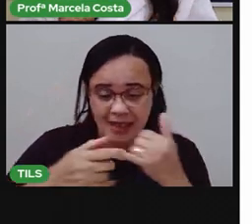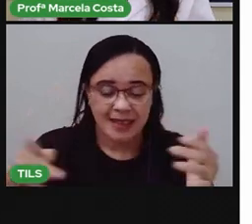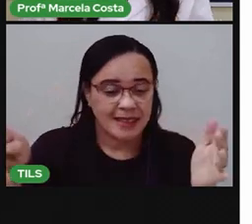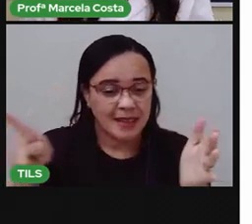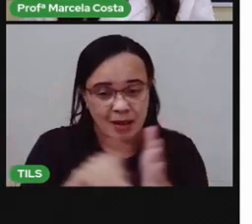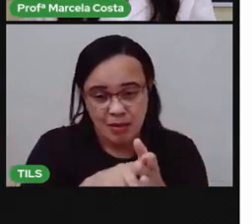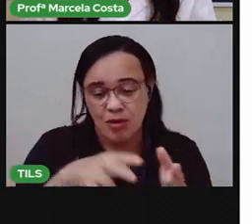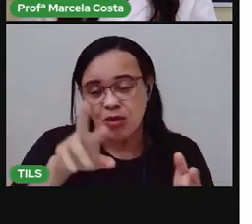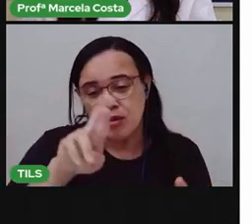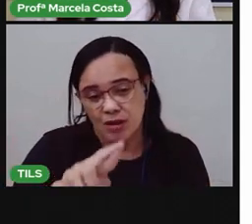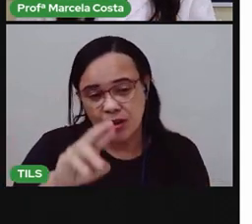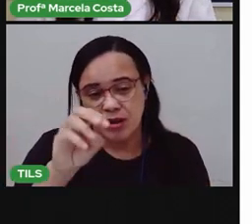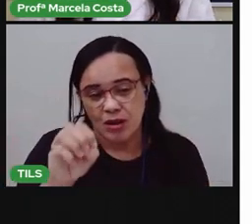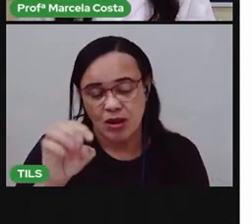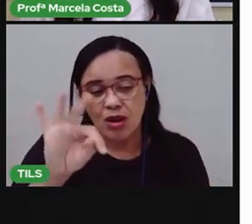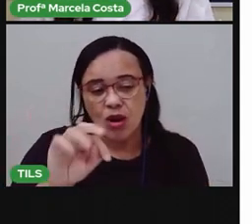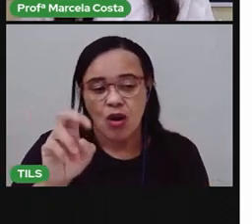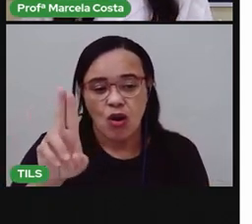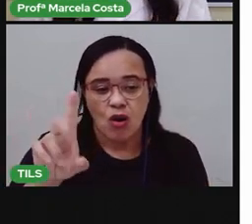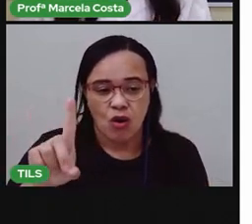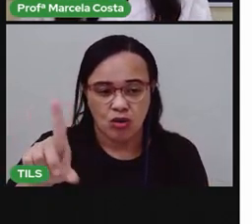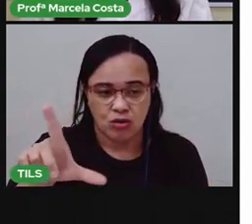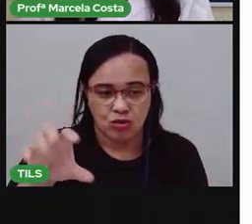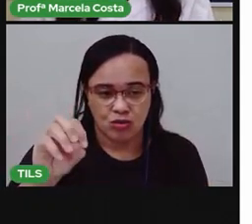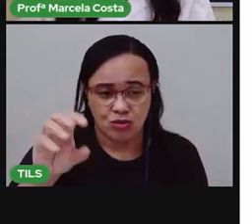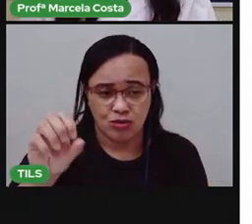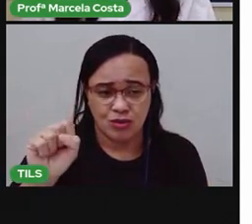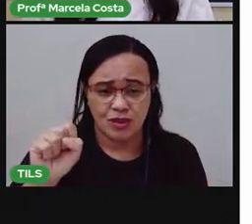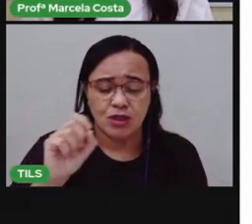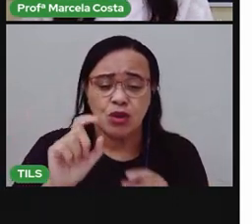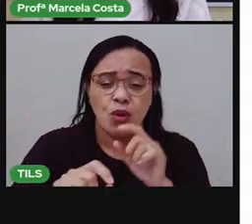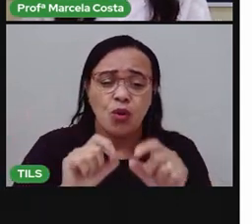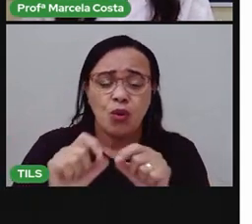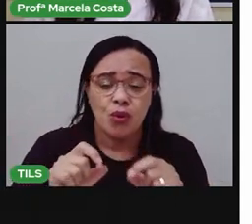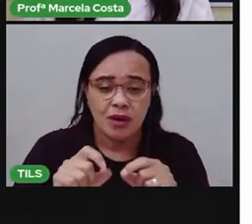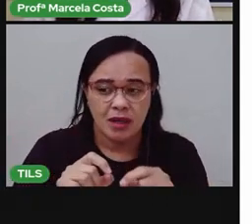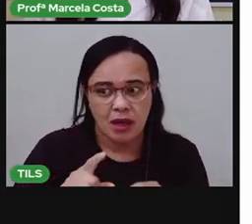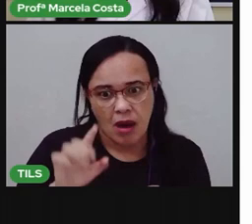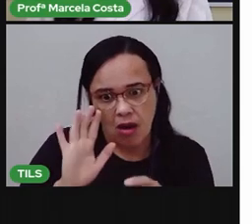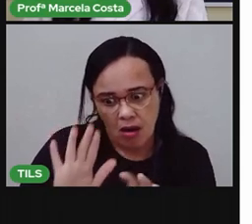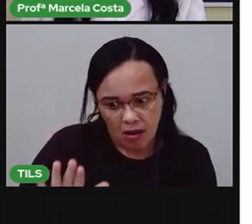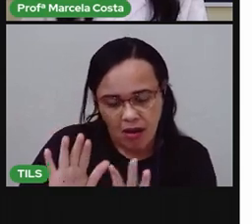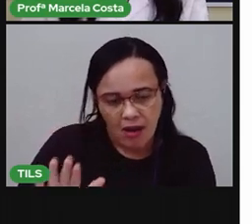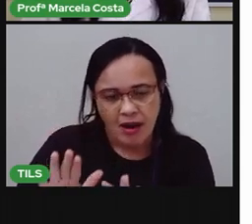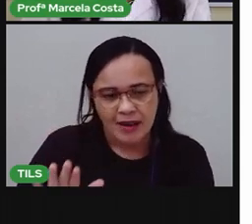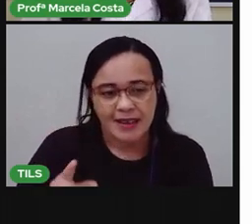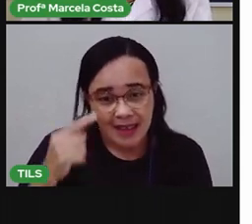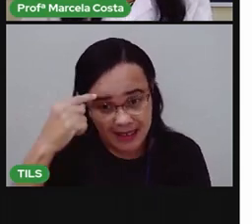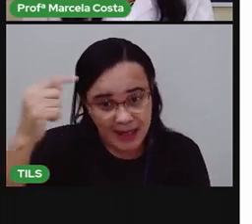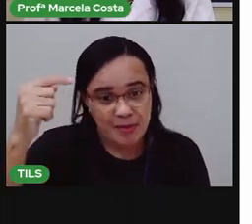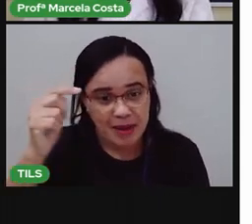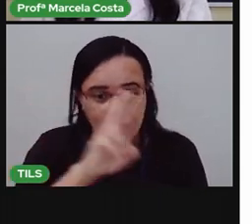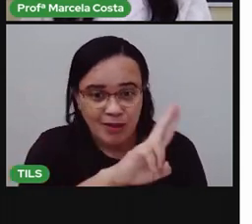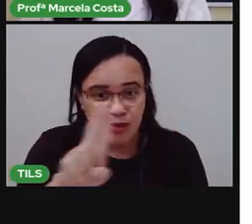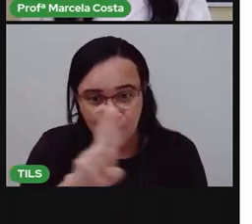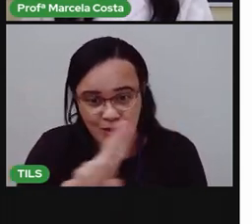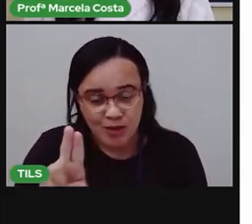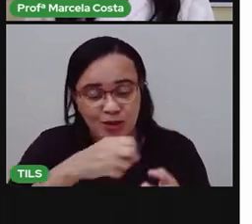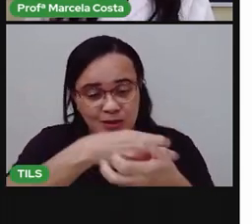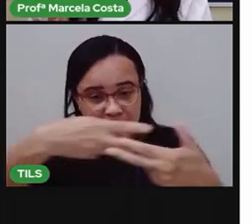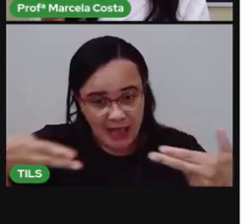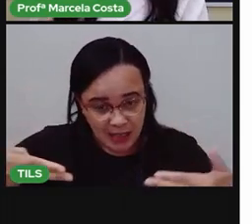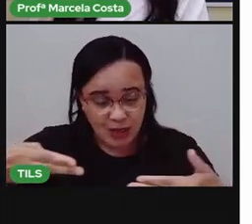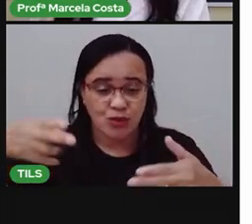Se prepare, deixe aí os rótulos que você estava utilizando pra fazer a análise junto comigo.